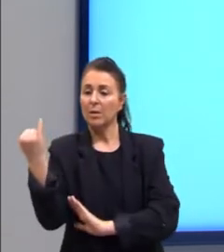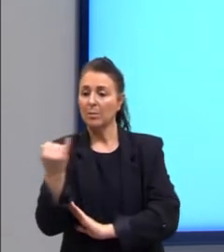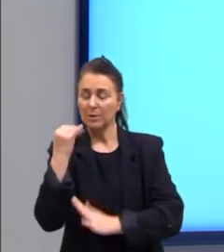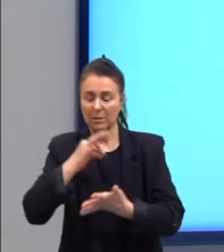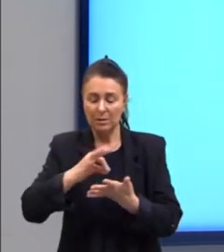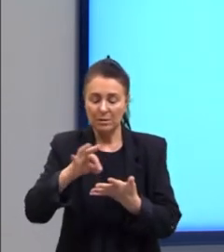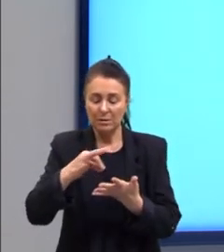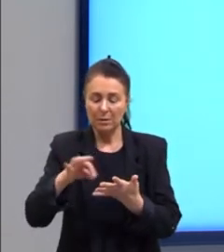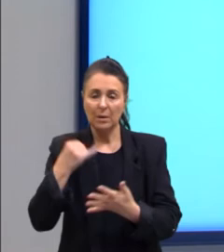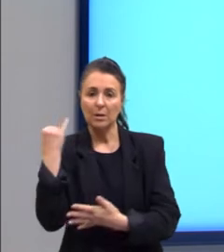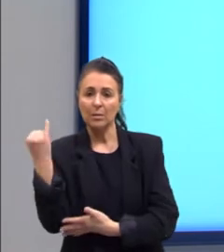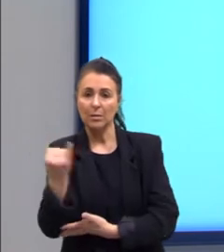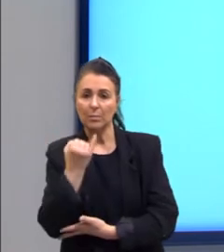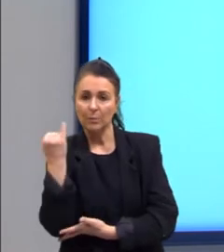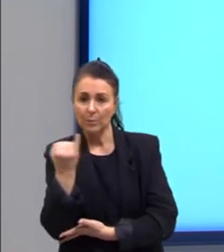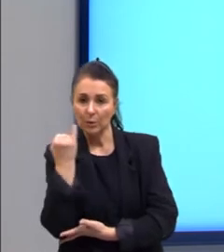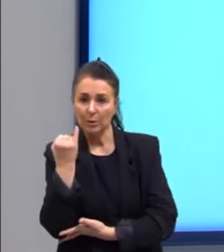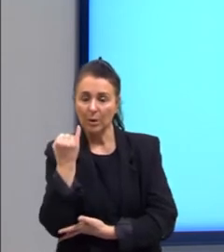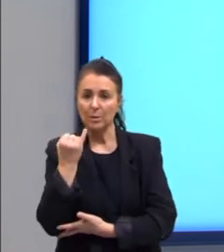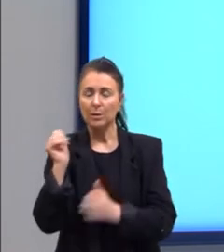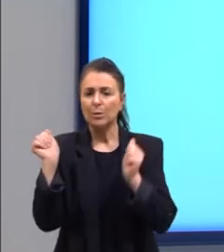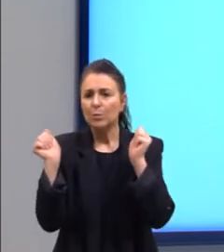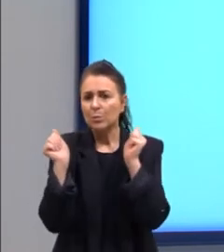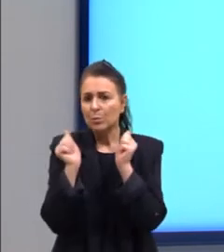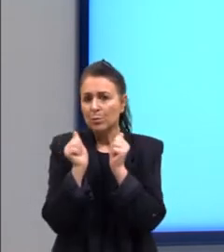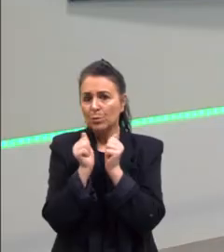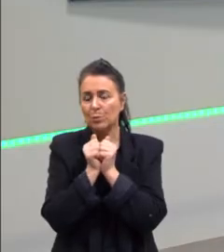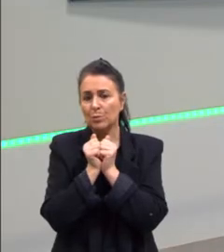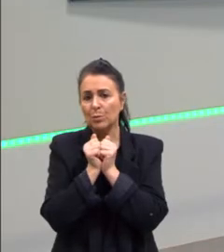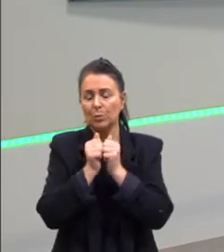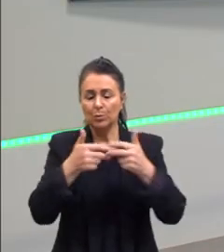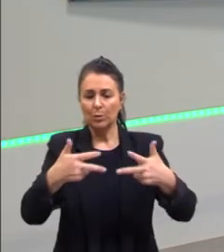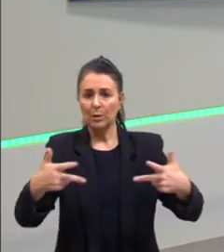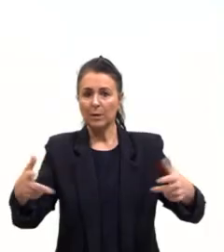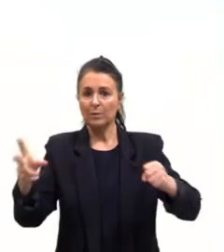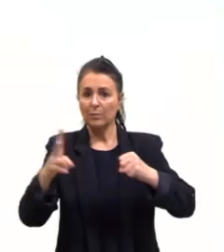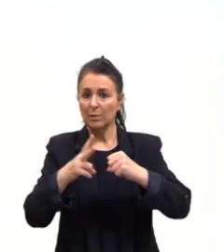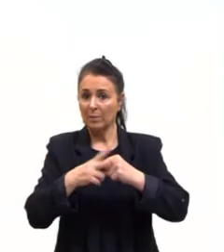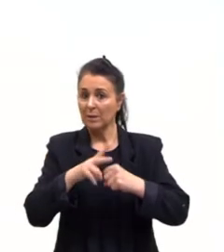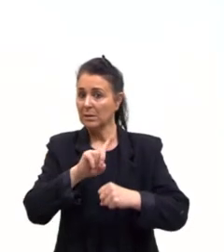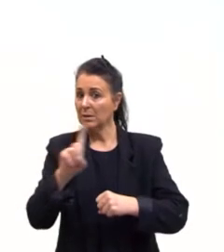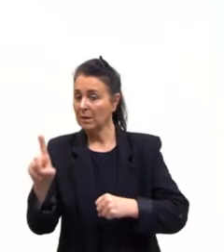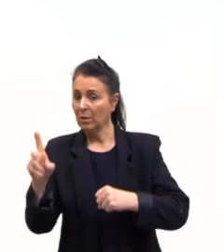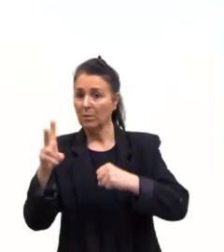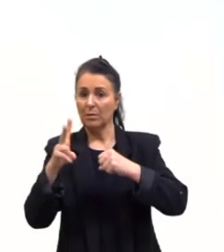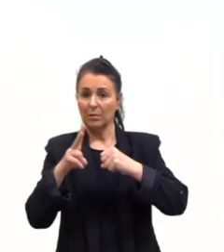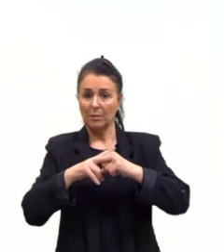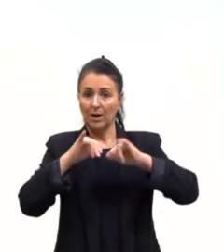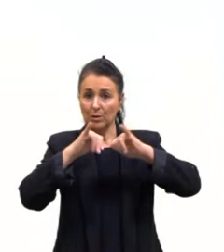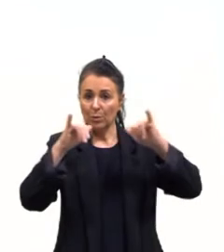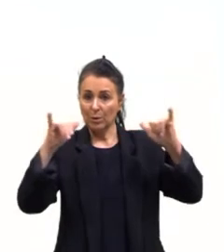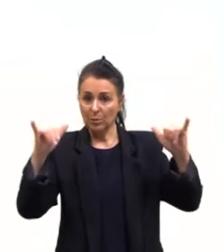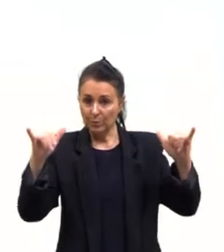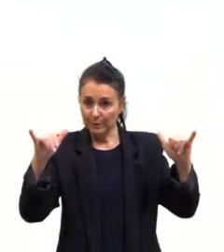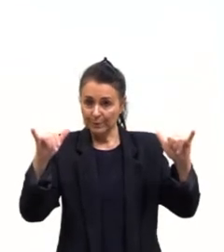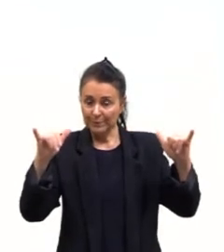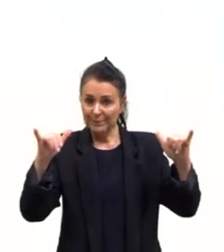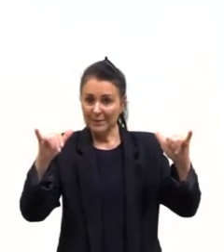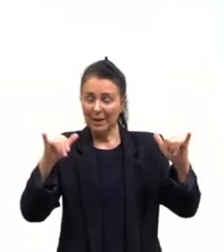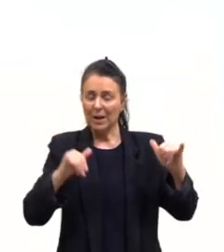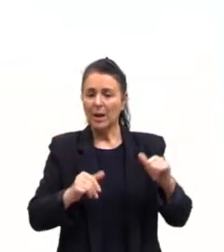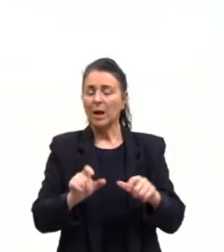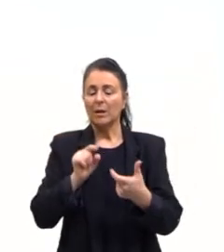importância do conjunto que se faz entre elementos verbais e não verbais, do anúncio publicitário. A